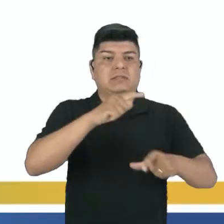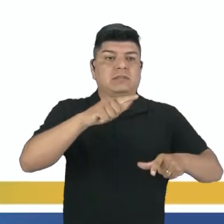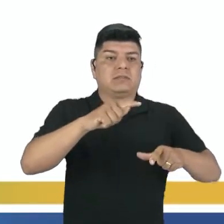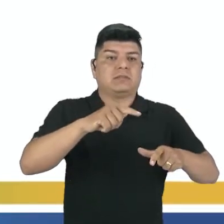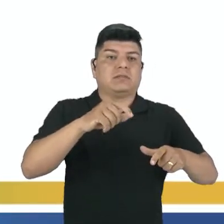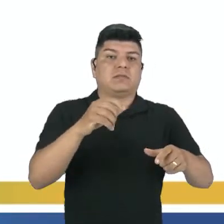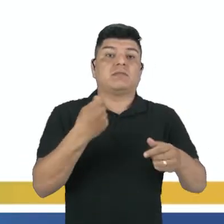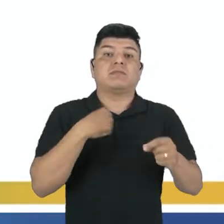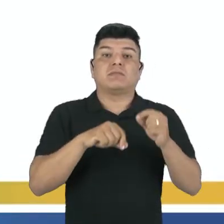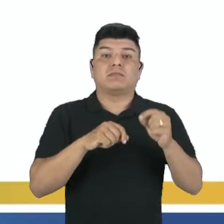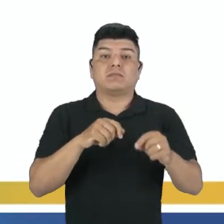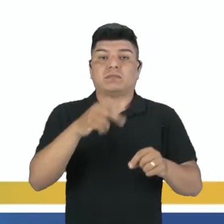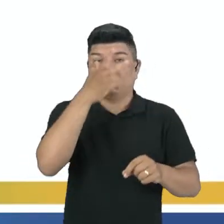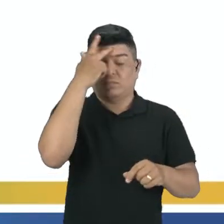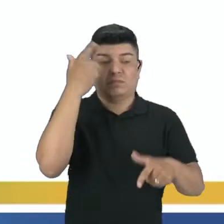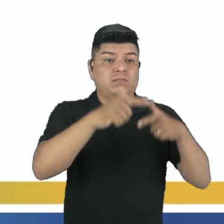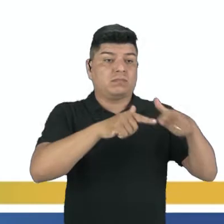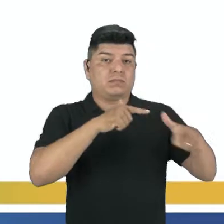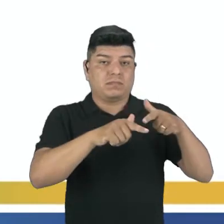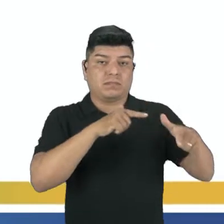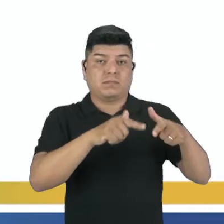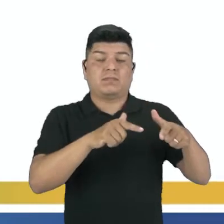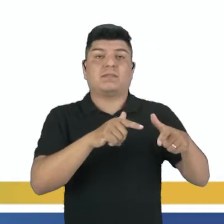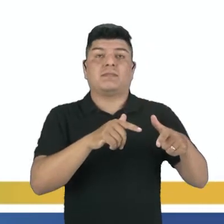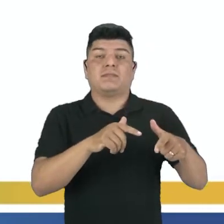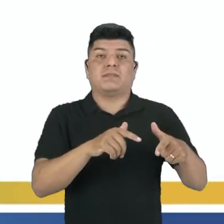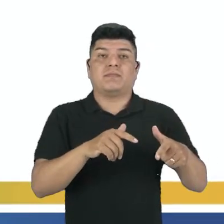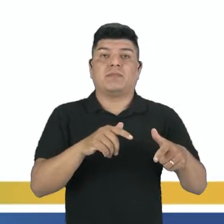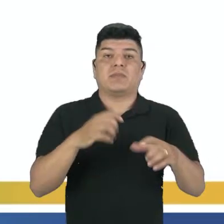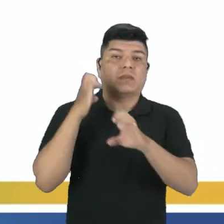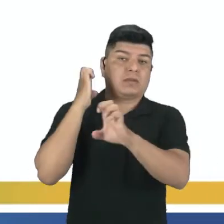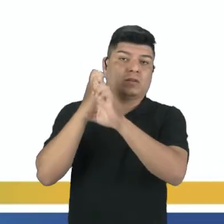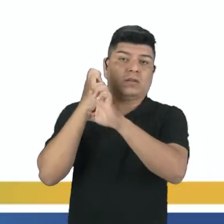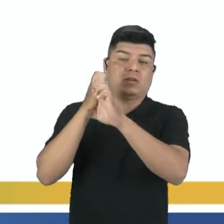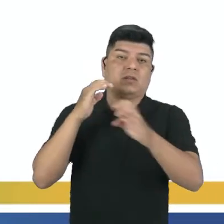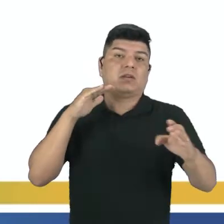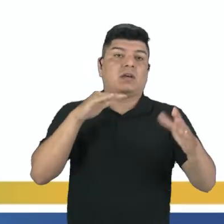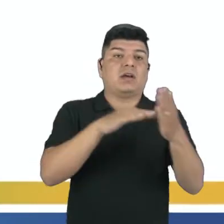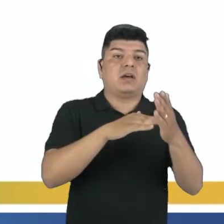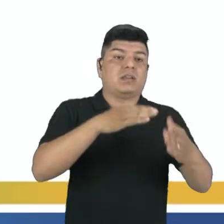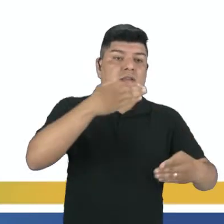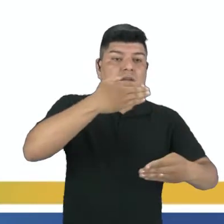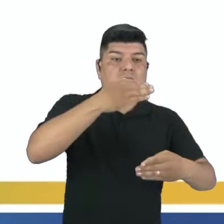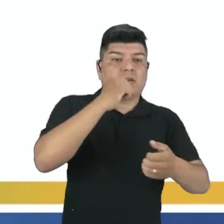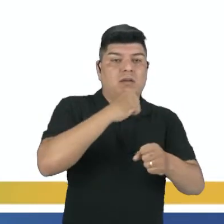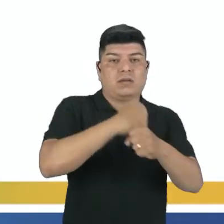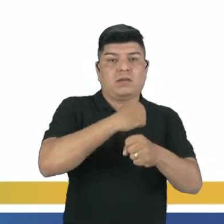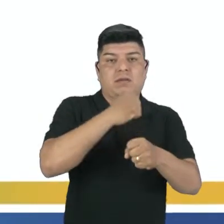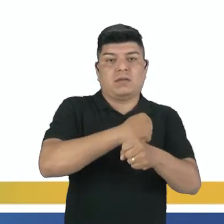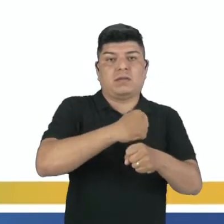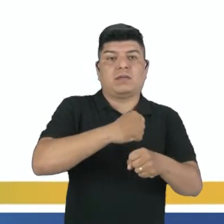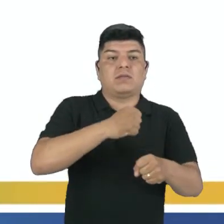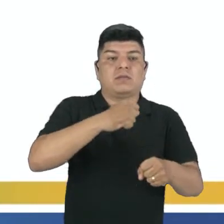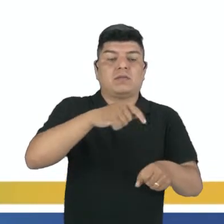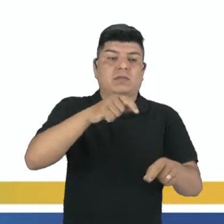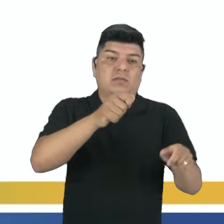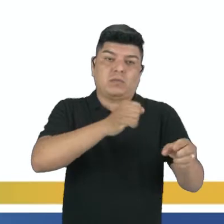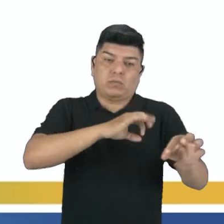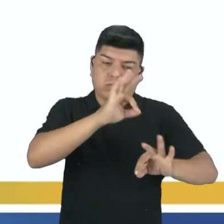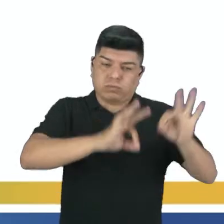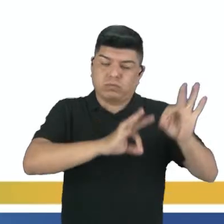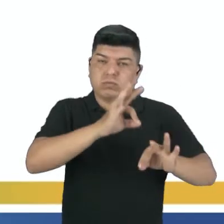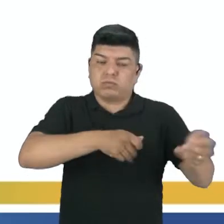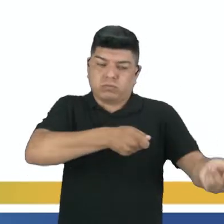trabalhar aí nessa parte da construção, desde o engenheiro até o pedreiro, aquele que vai fazer o trabalho pesadão. Então isso aí entra a